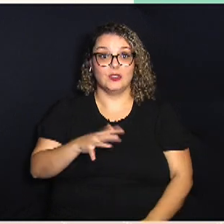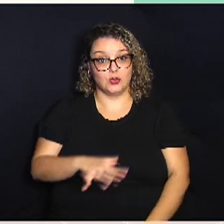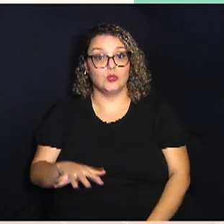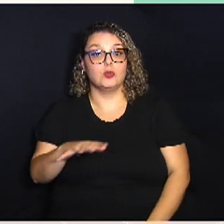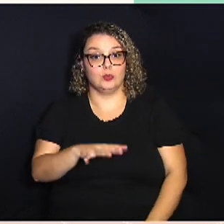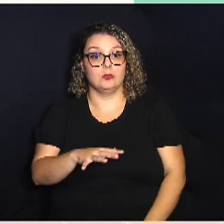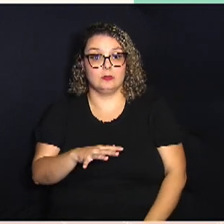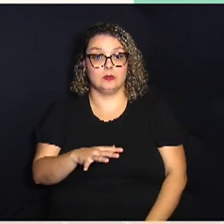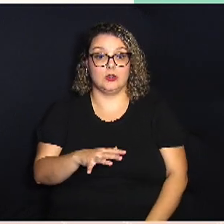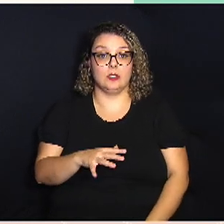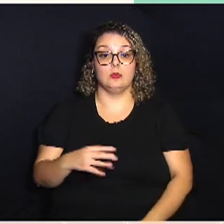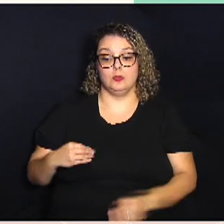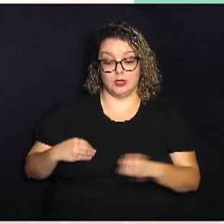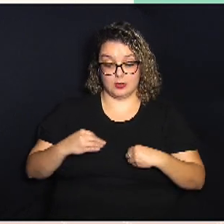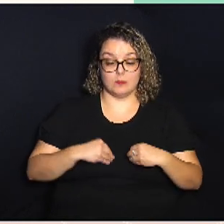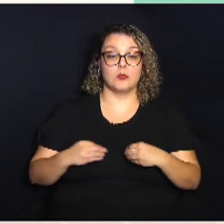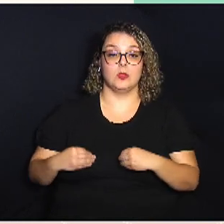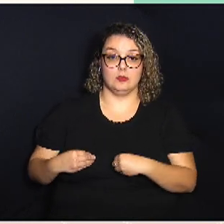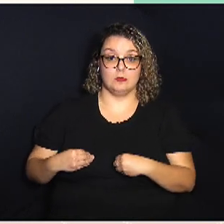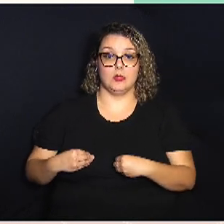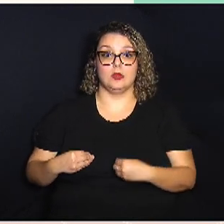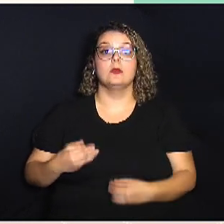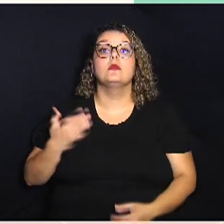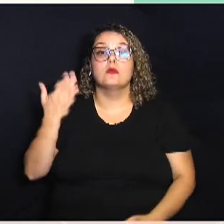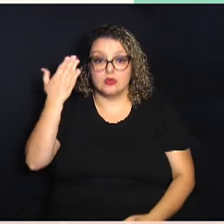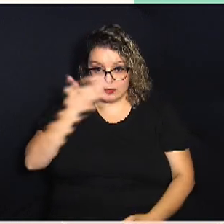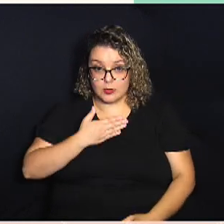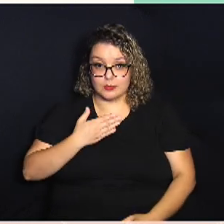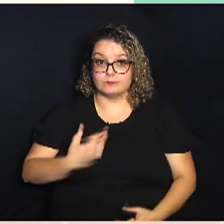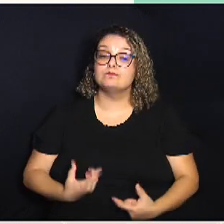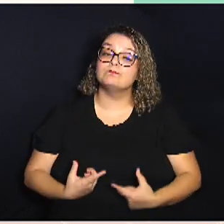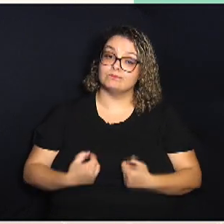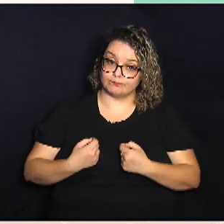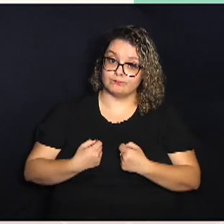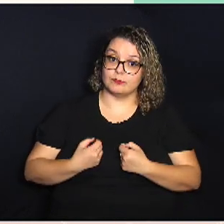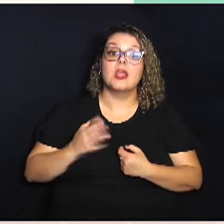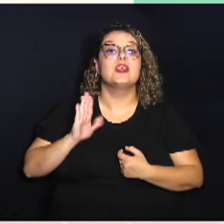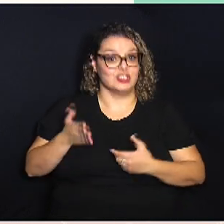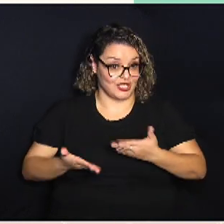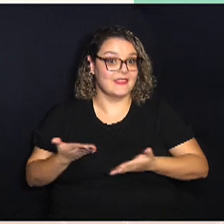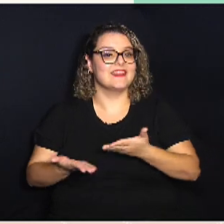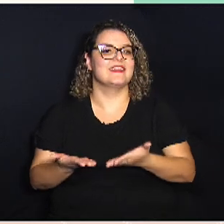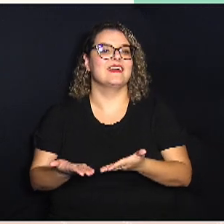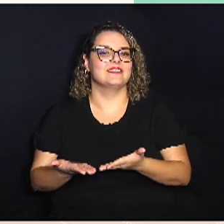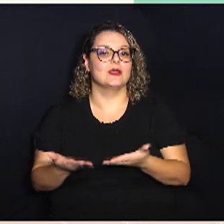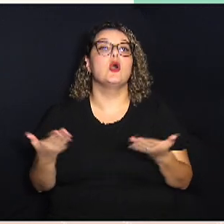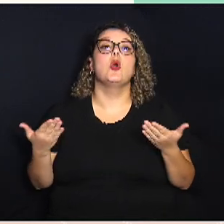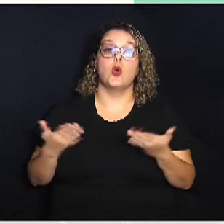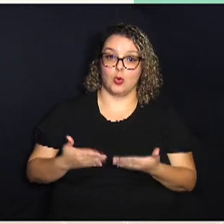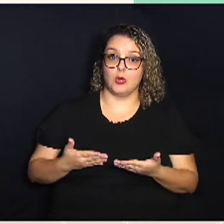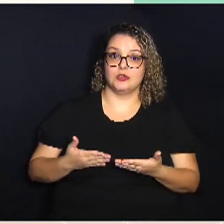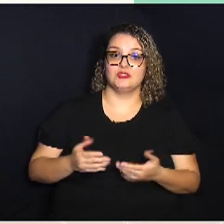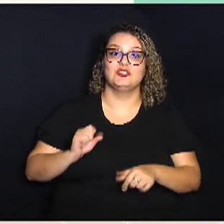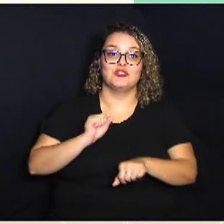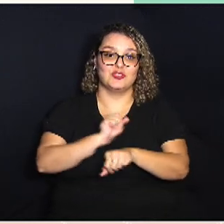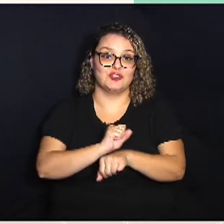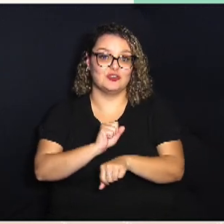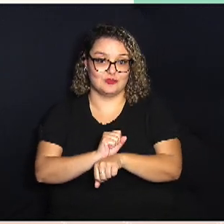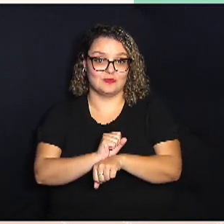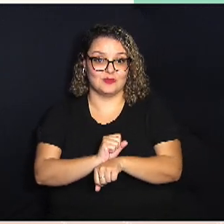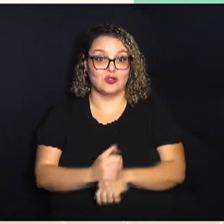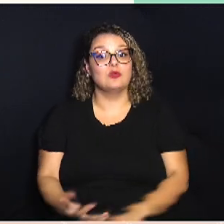ela passou por exames e foi constatado um tumor que já foi tratado hoje ela aguarda uma adoção